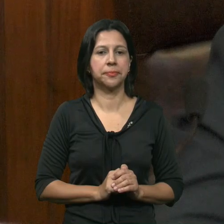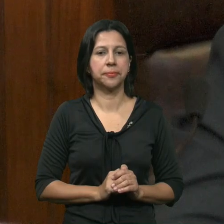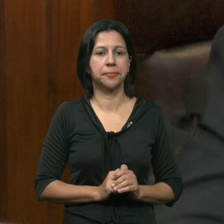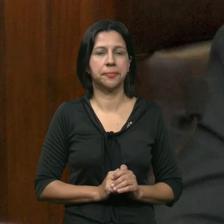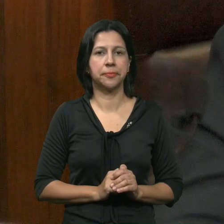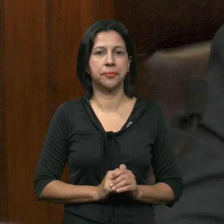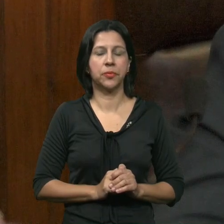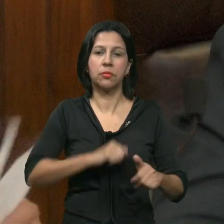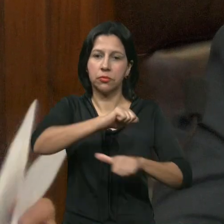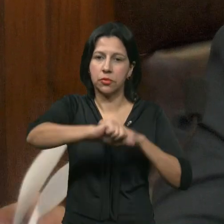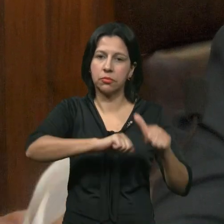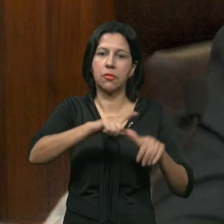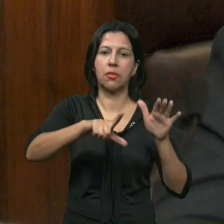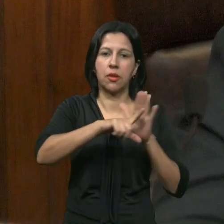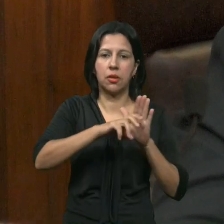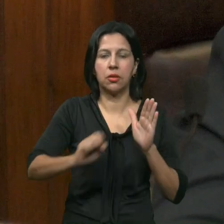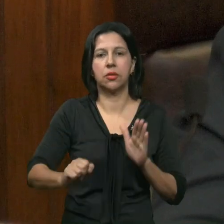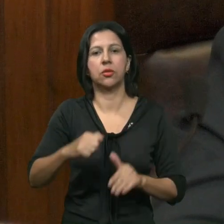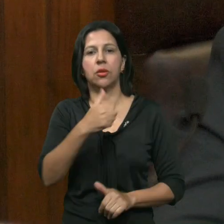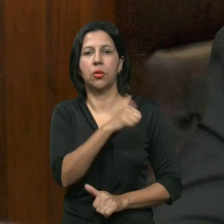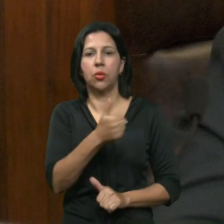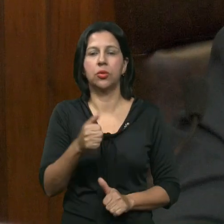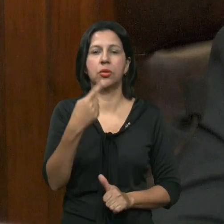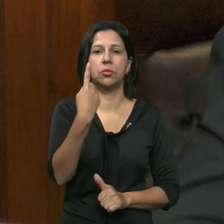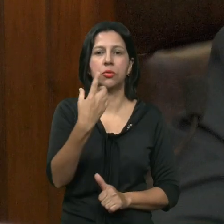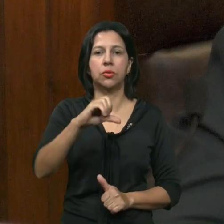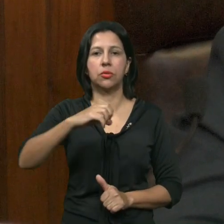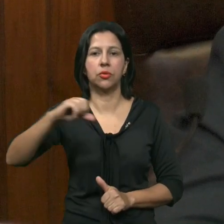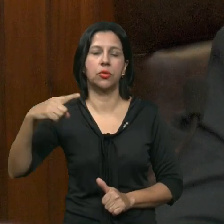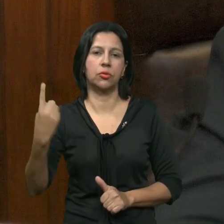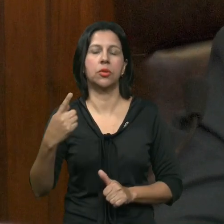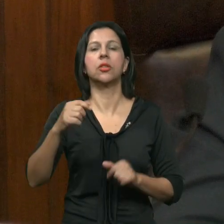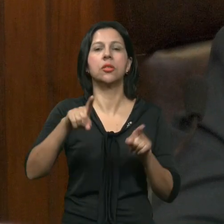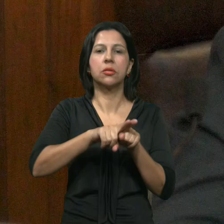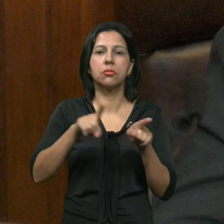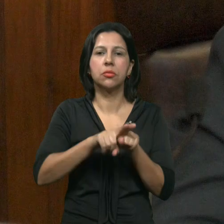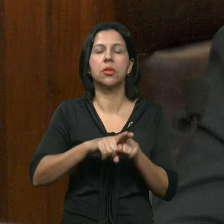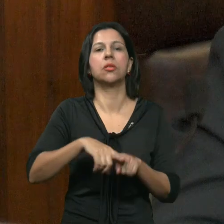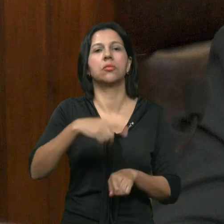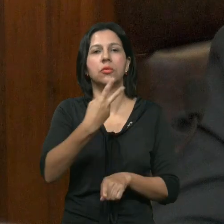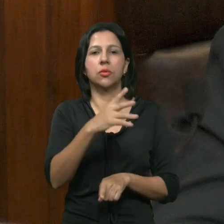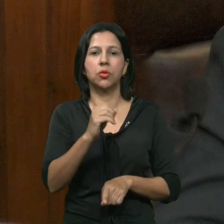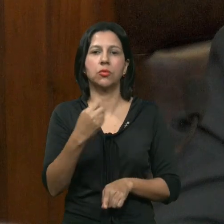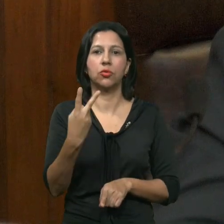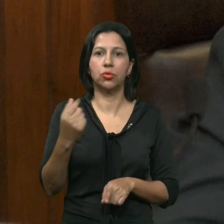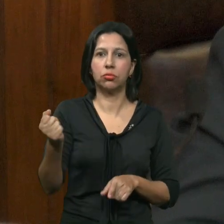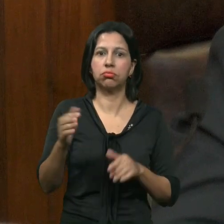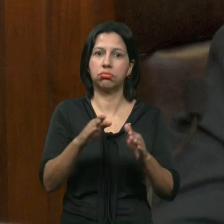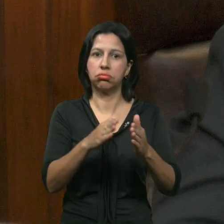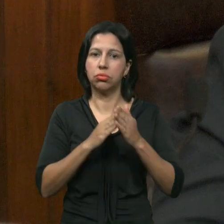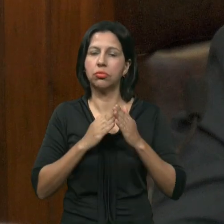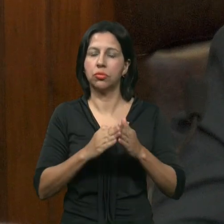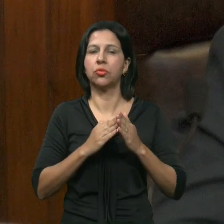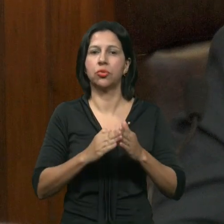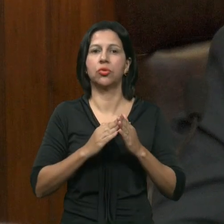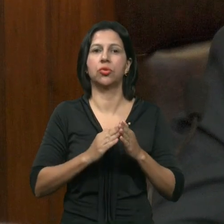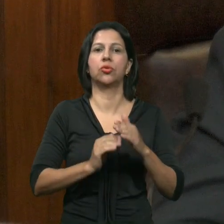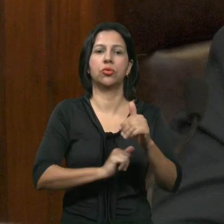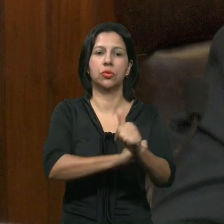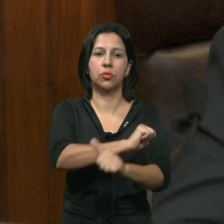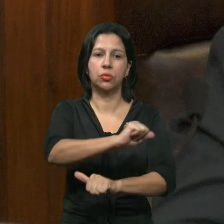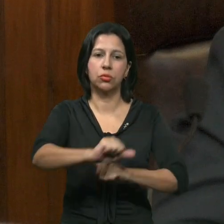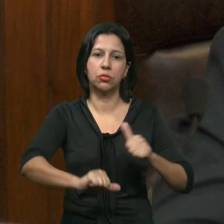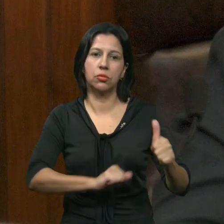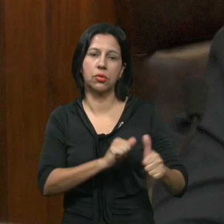Modificando as leis complementares 11-1991 e 922-2021 Revogando a transformação do